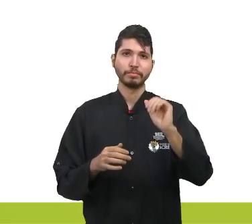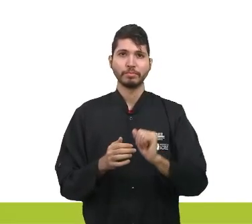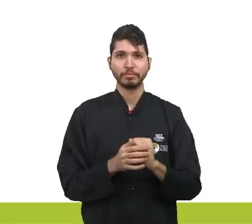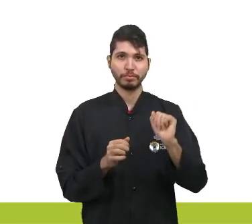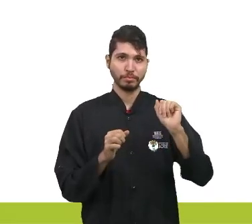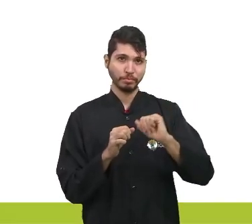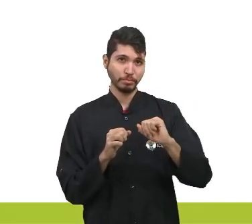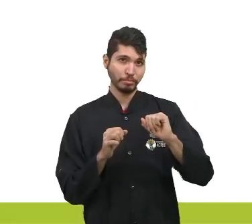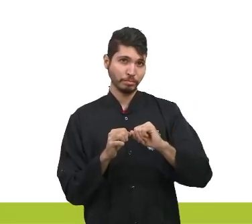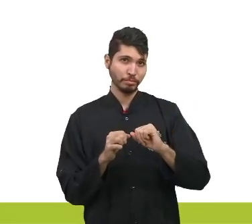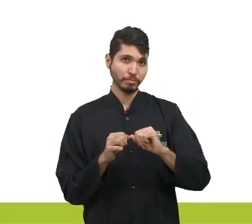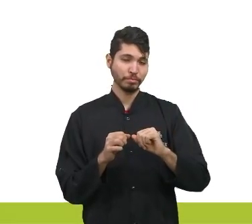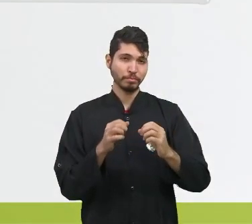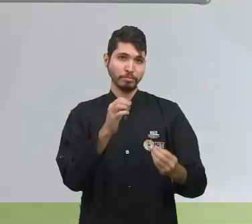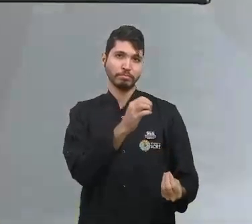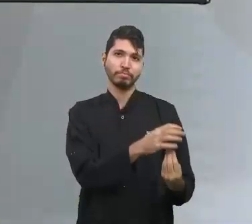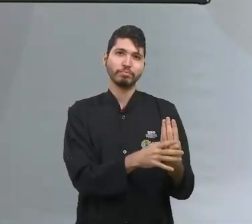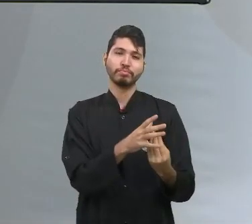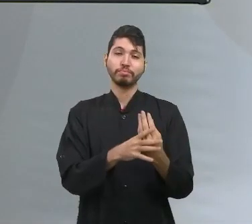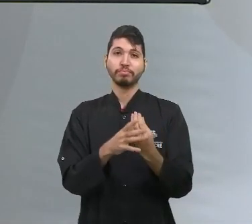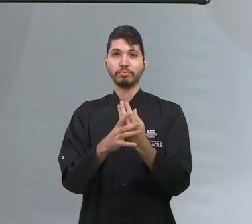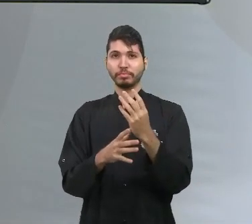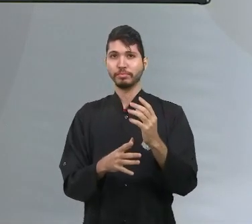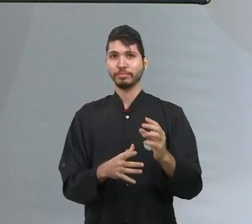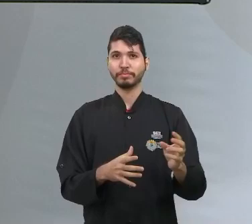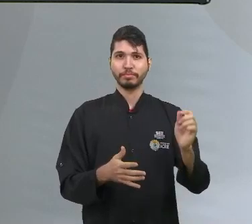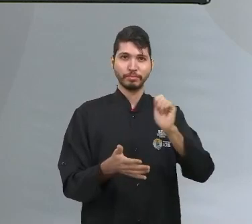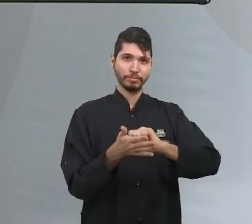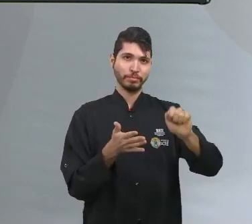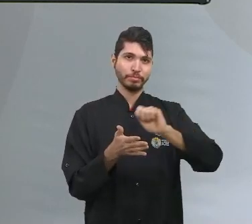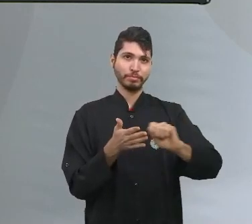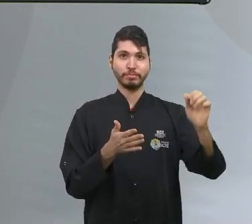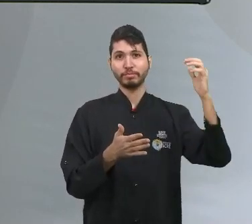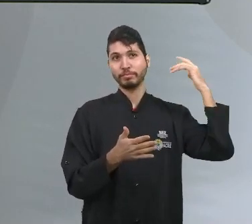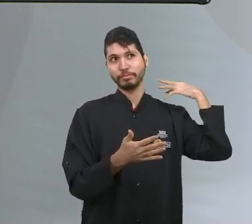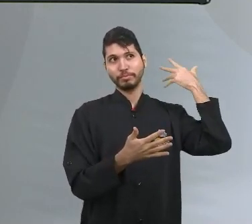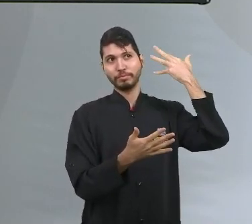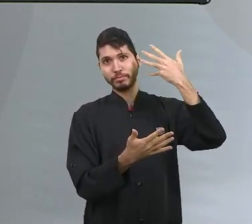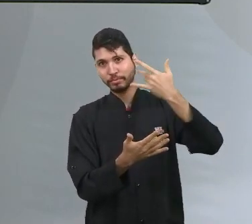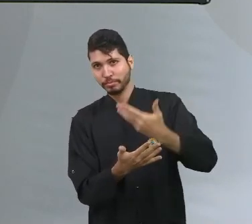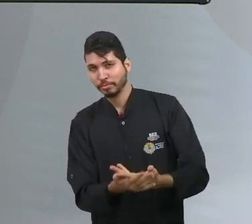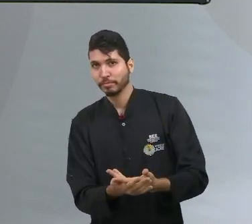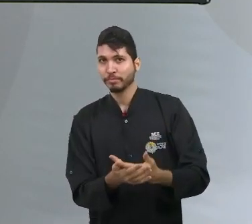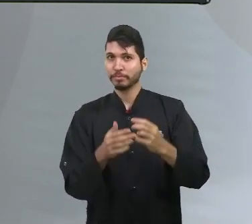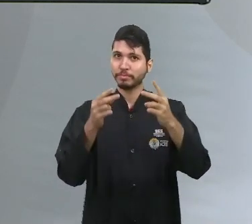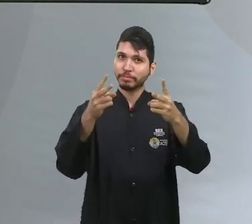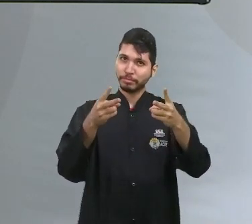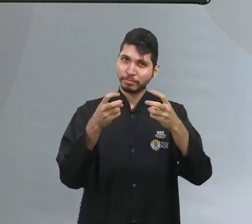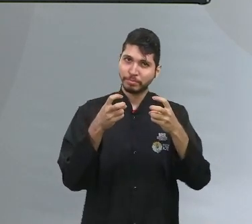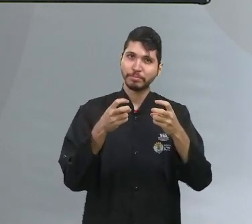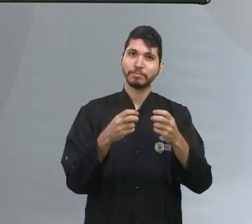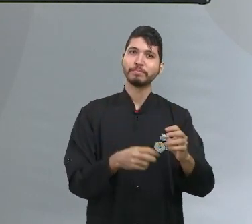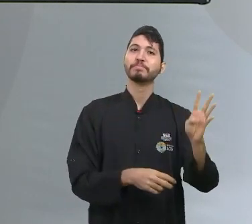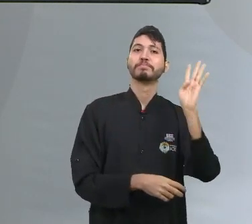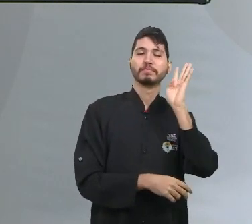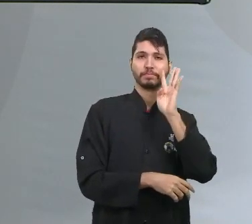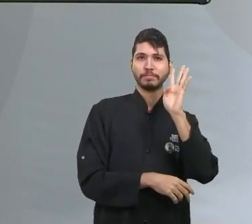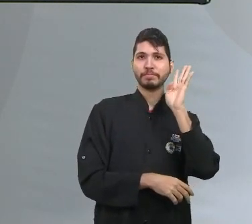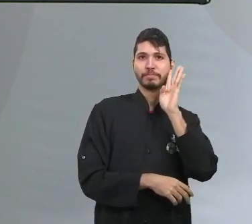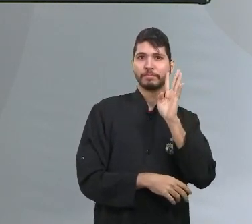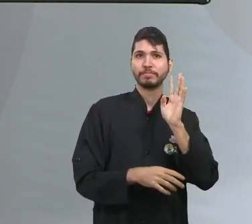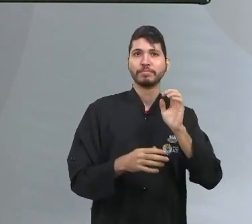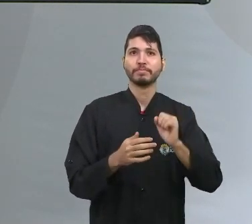escritura ao longo da história. Então, percebam, algo bem interessante e, é claro,